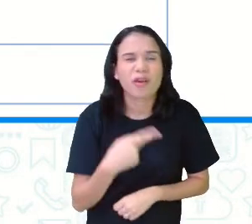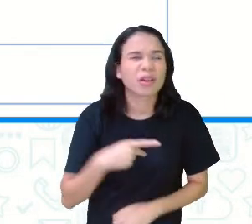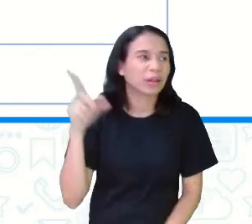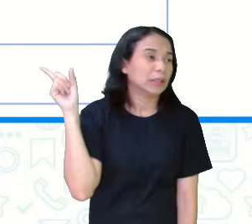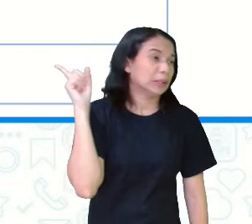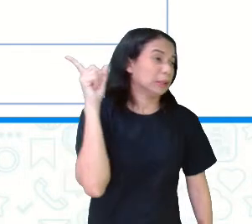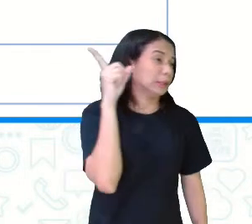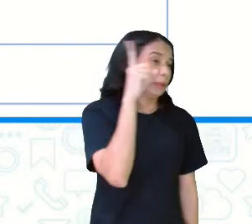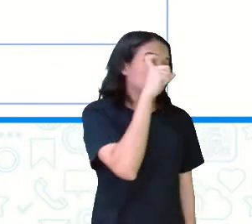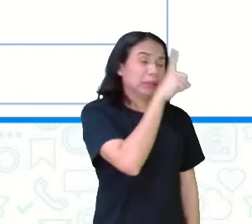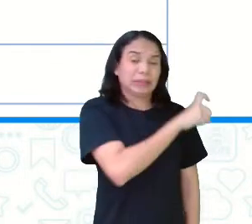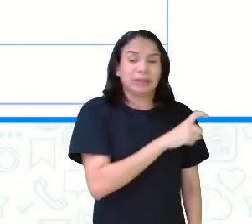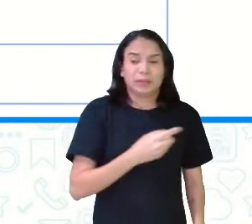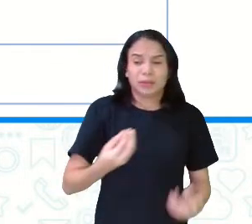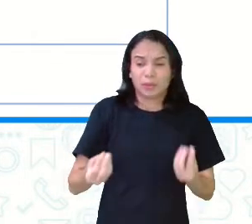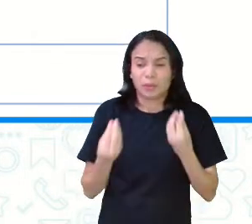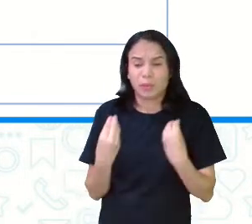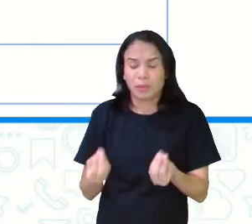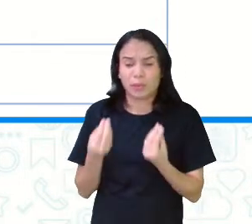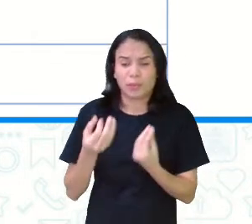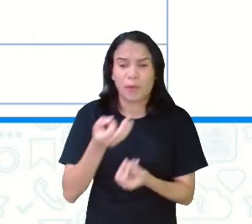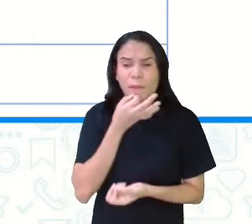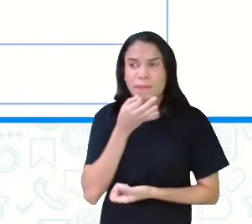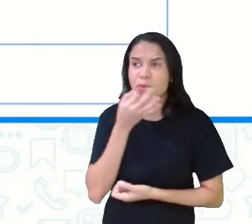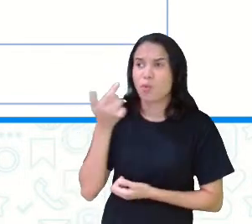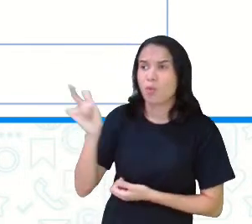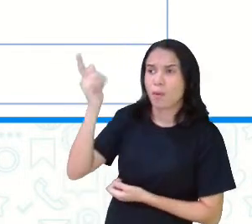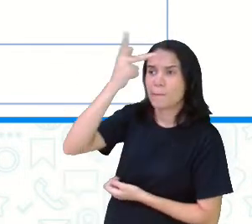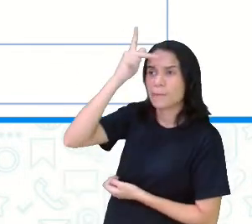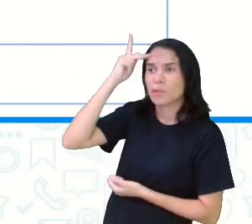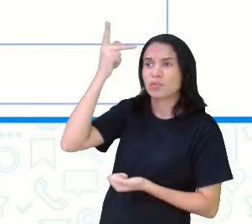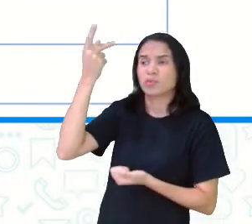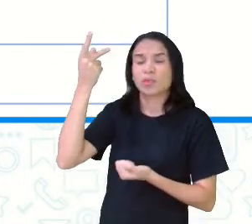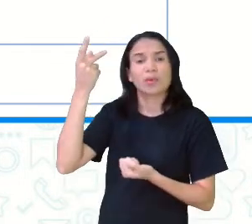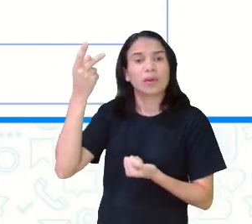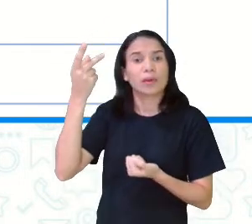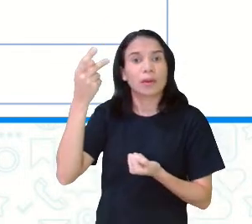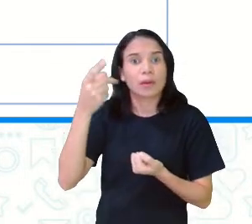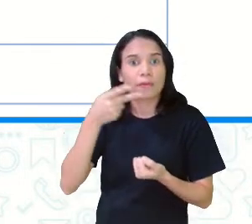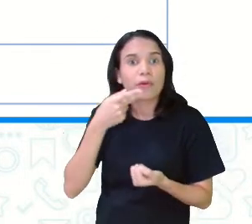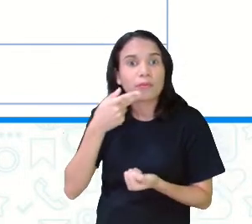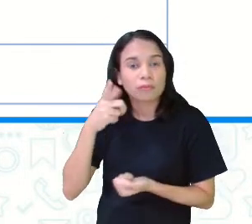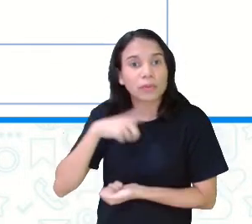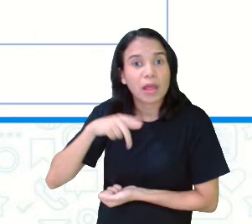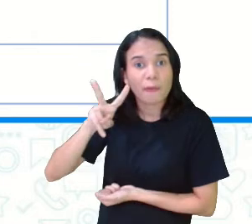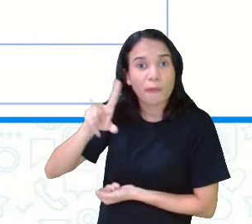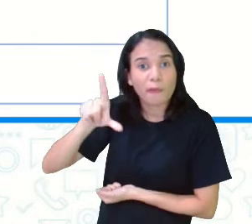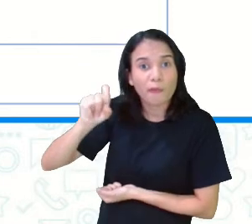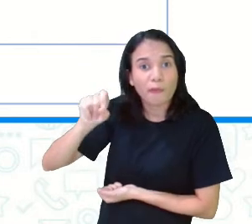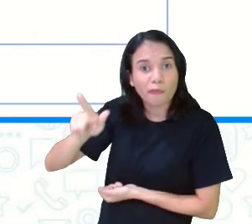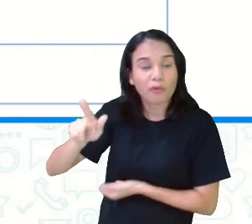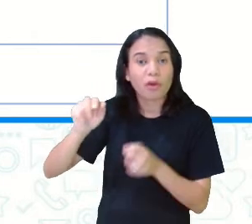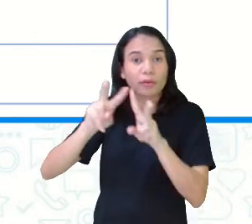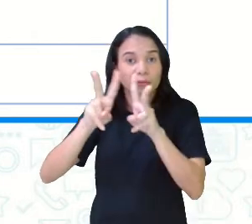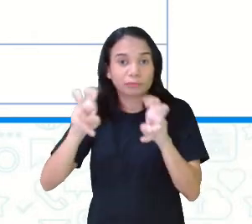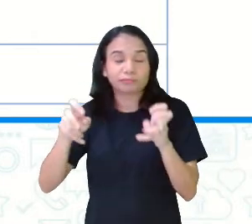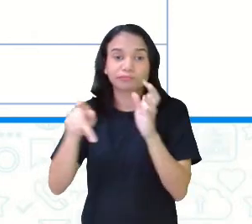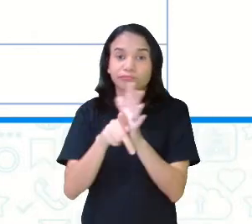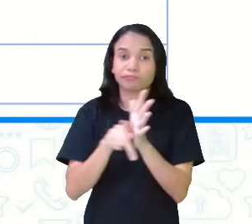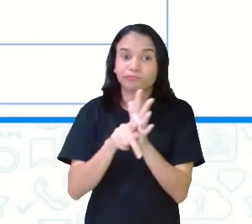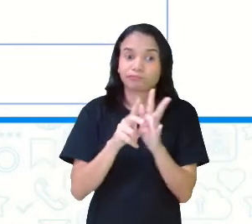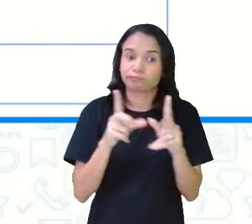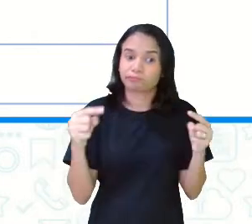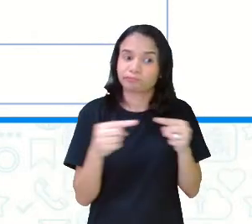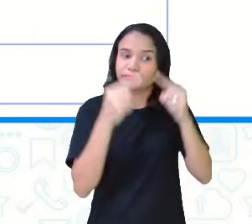difícil e você queria já ver a opinião de outra pessoa e você descobriu que tem um vlog falando sobre aquele